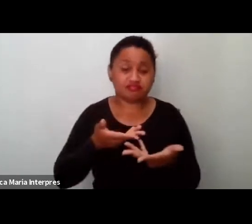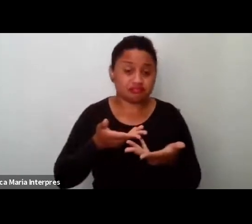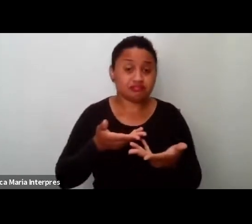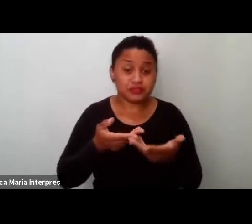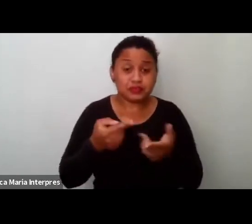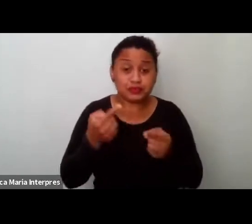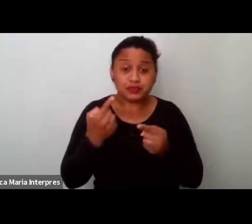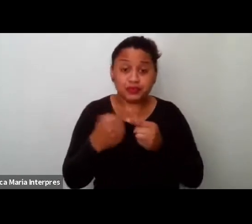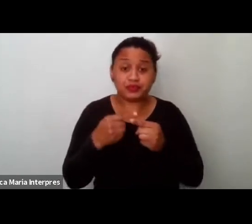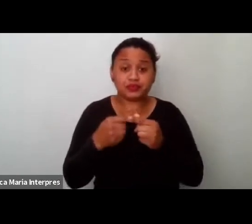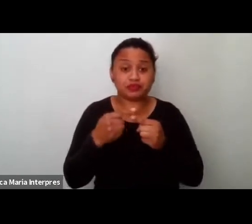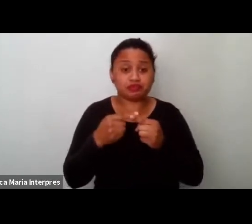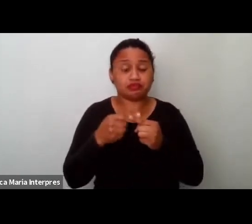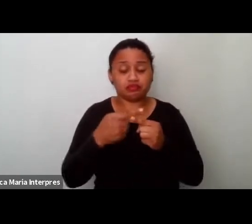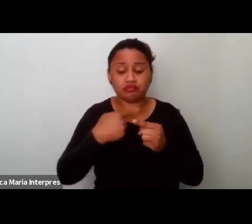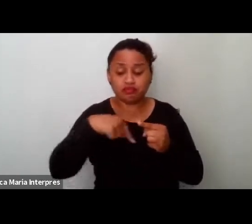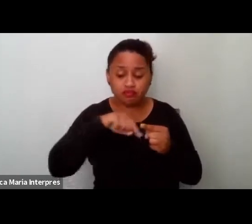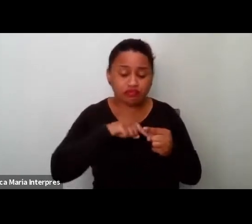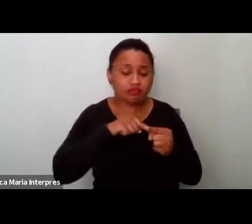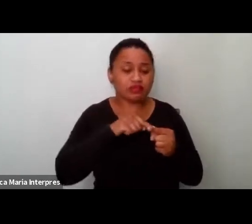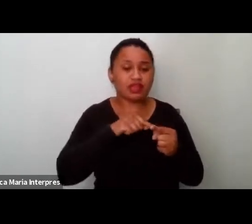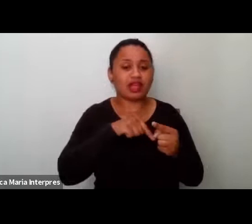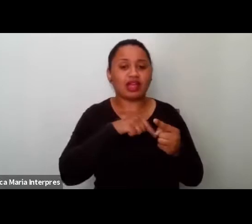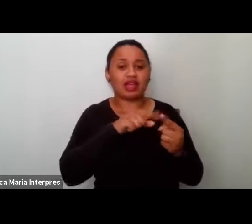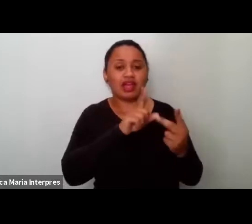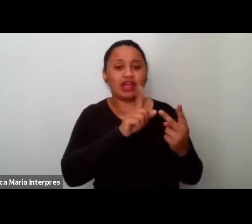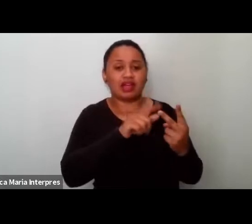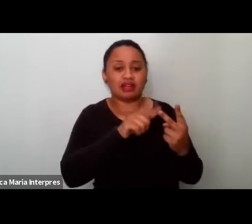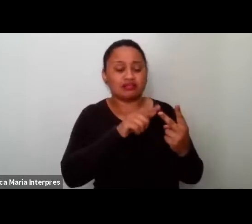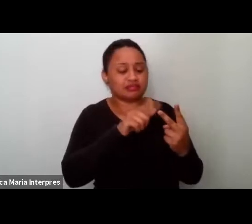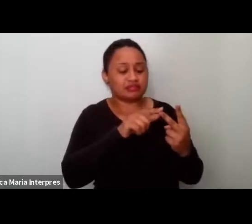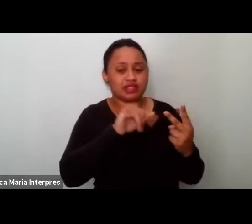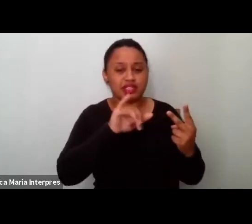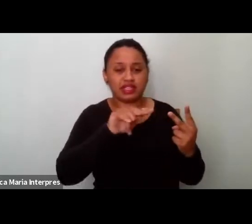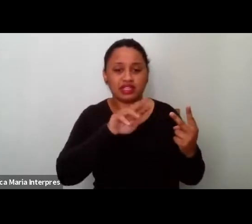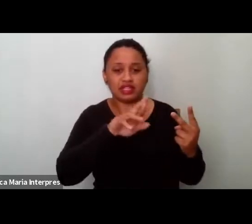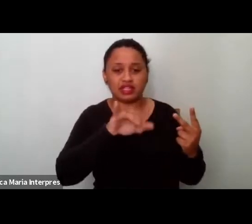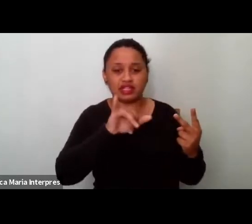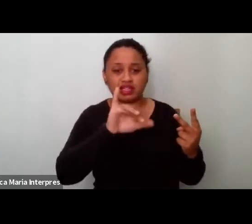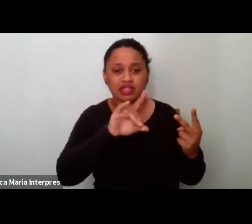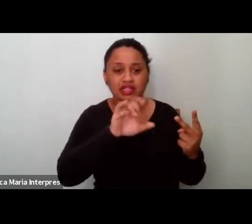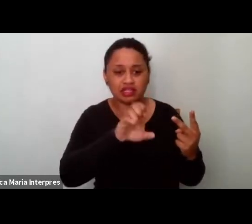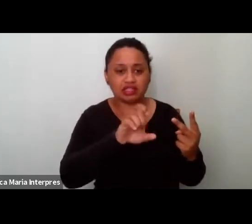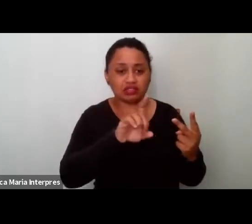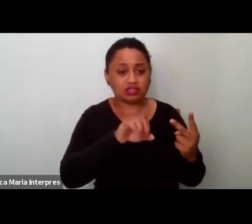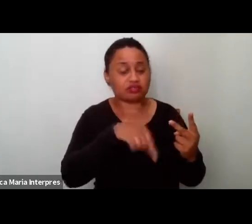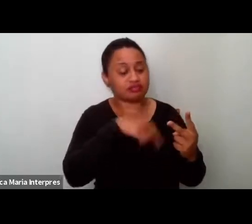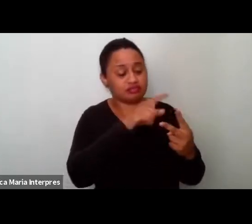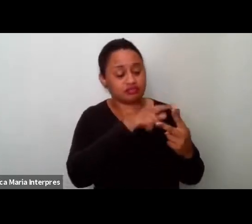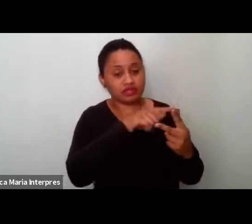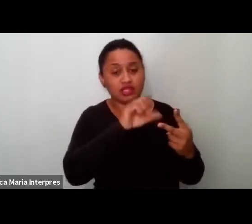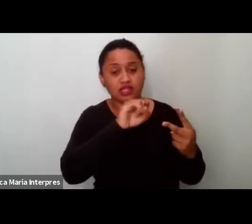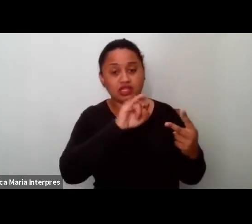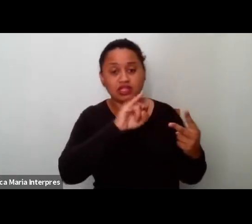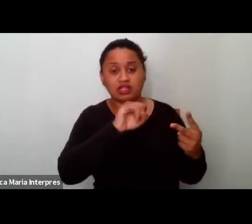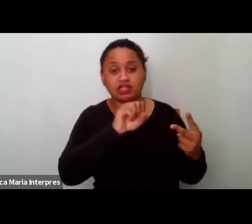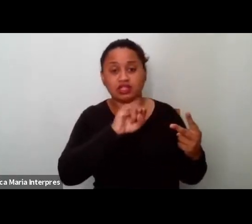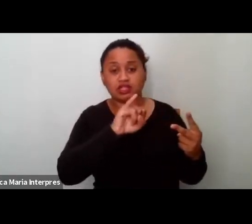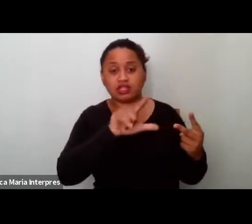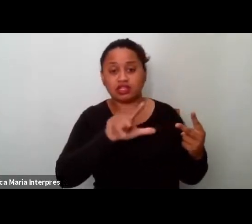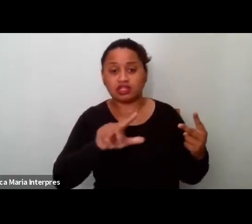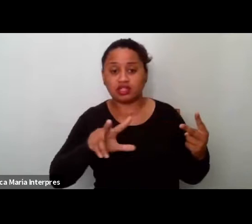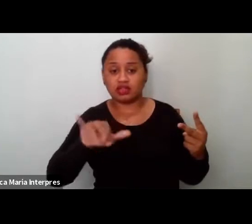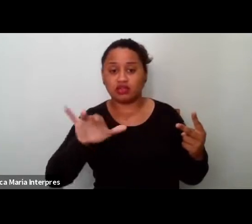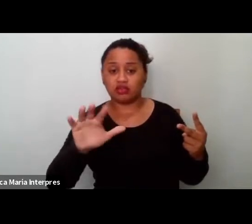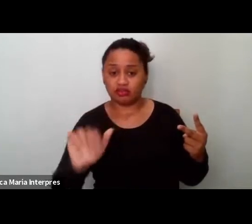a gente escutando a Ingrid e escutando a Silvia, a gente observa